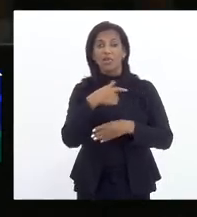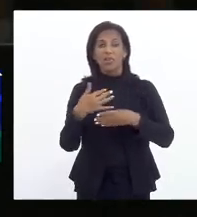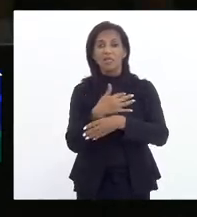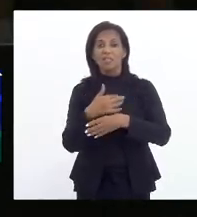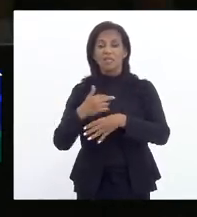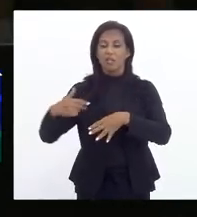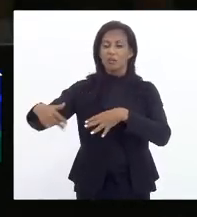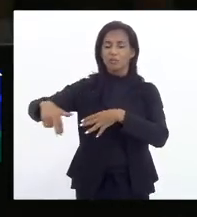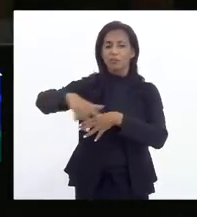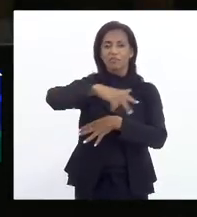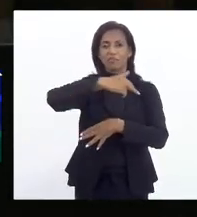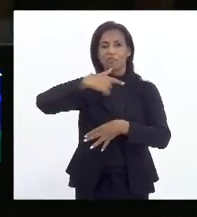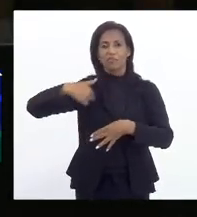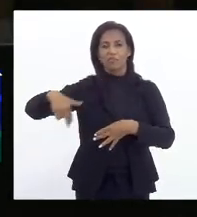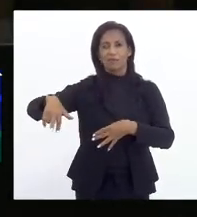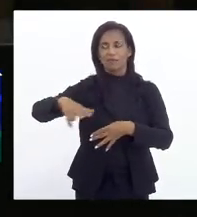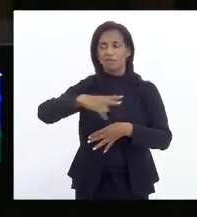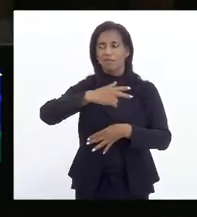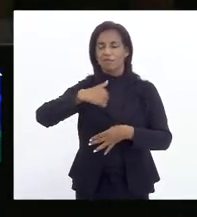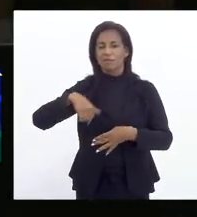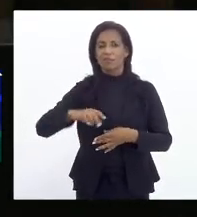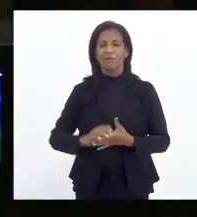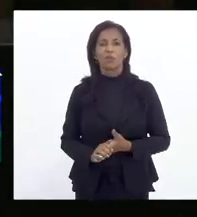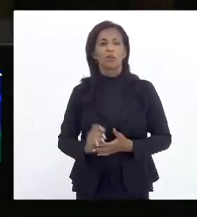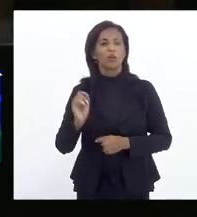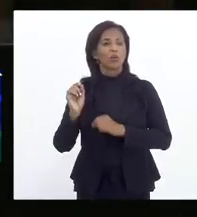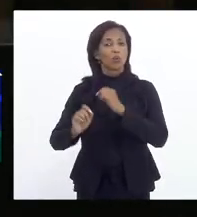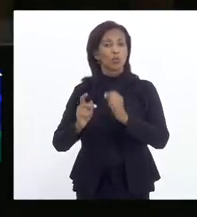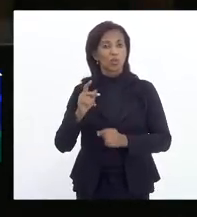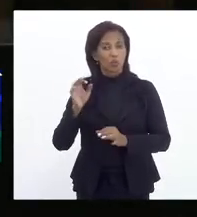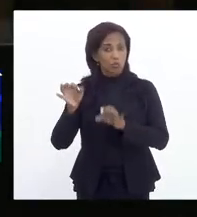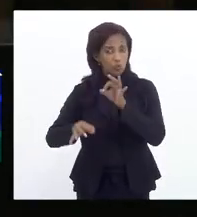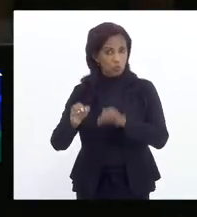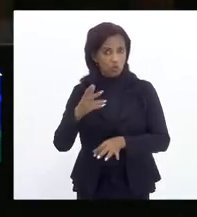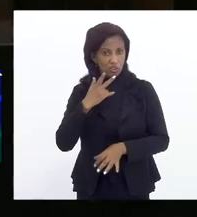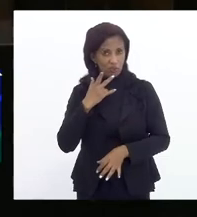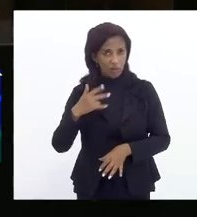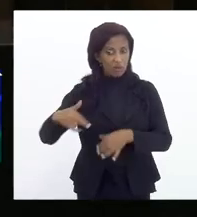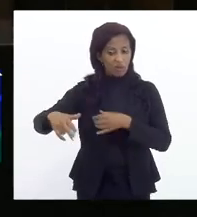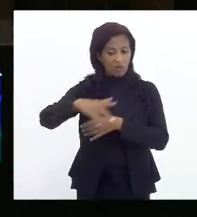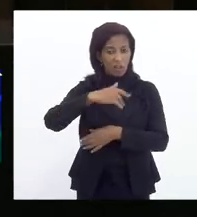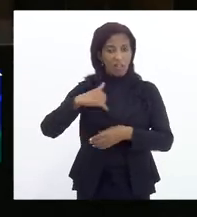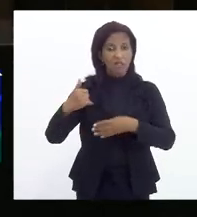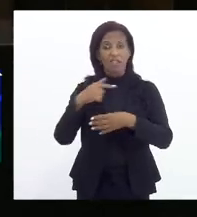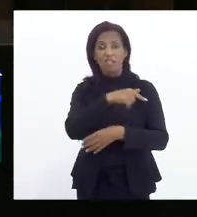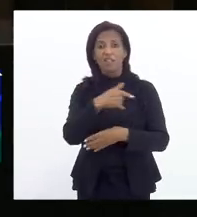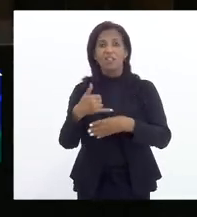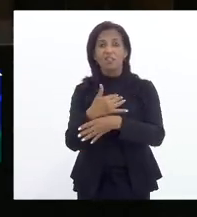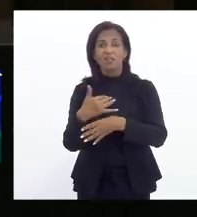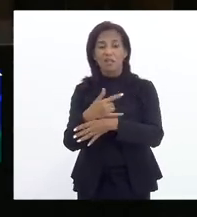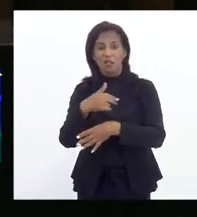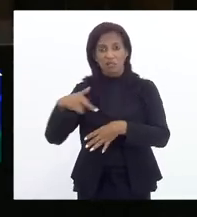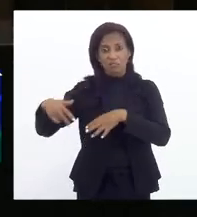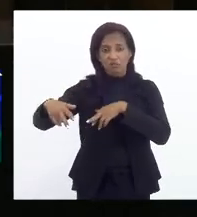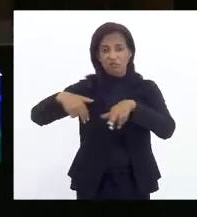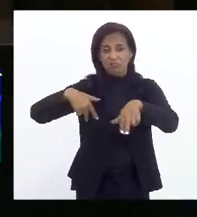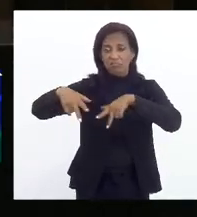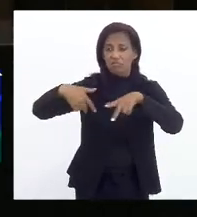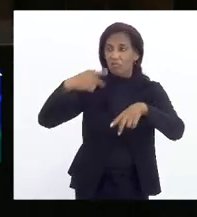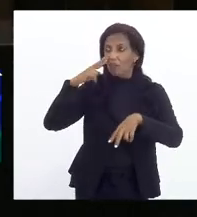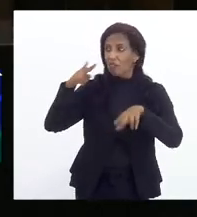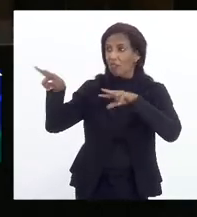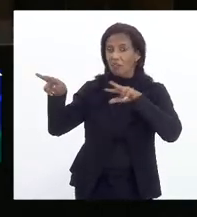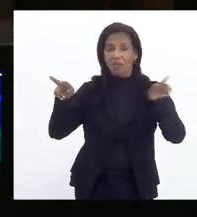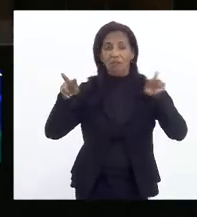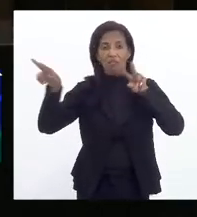quiser constatar que o que o desembargador está dizendo caminhe pelo centro do Rio de Janeiro